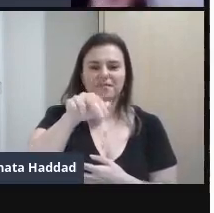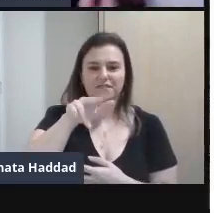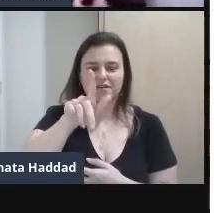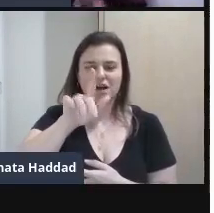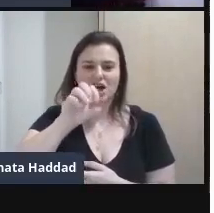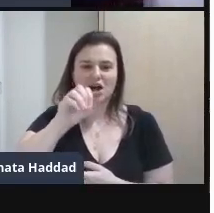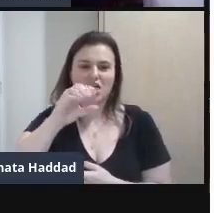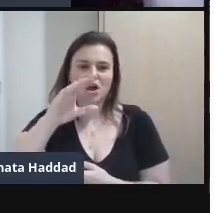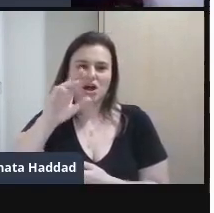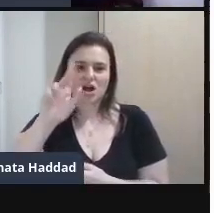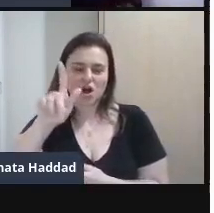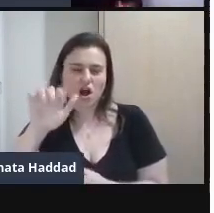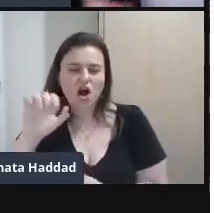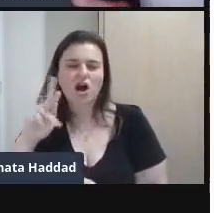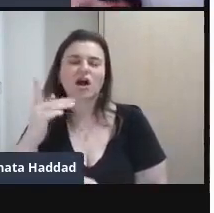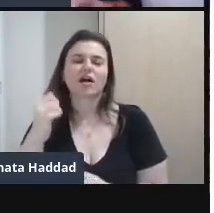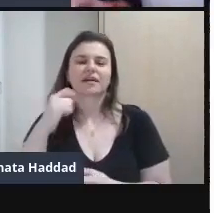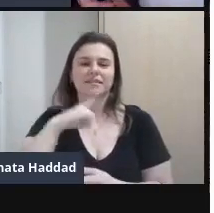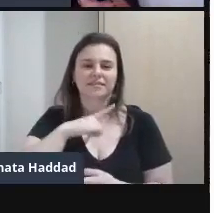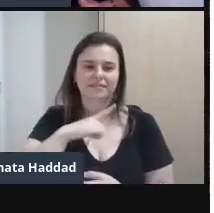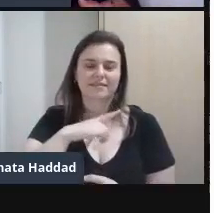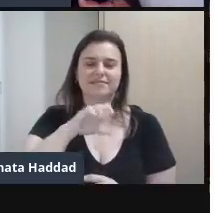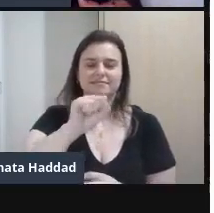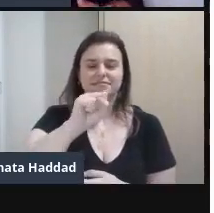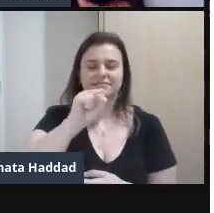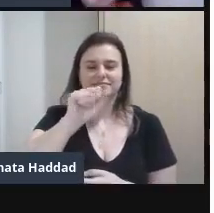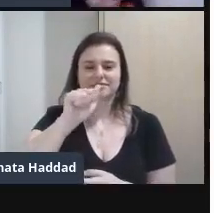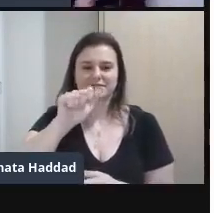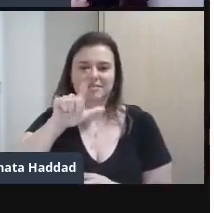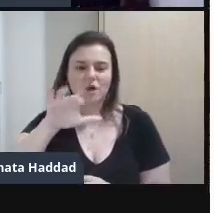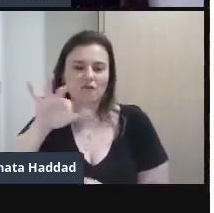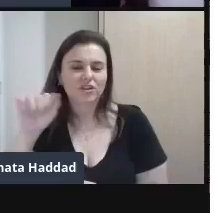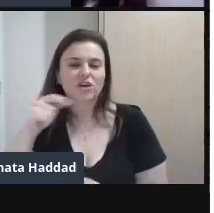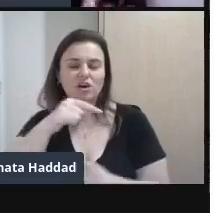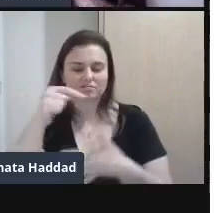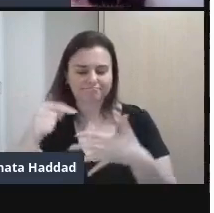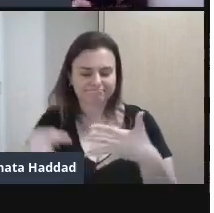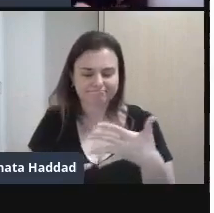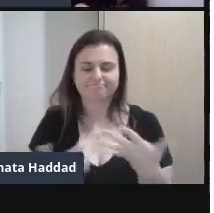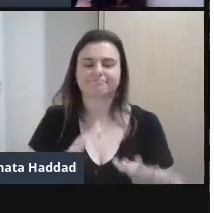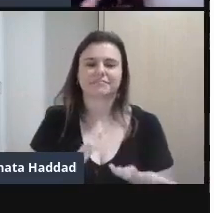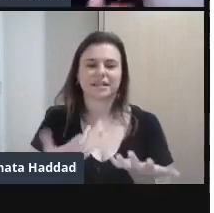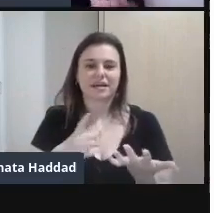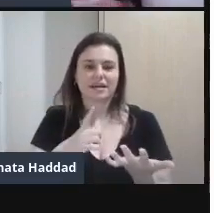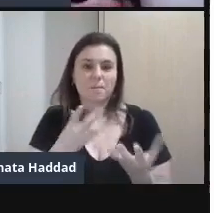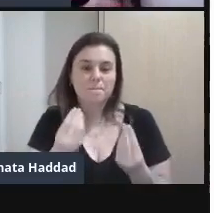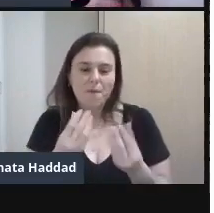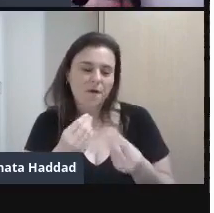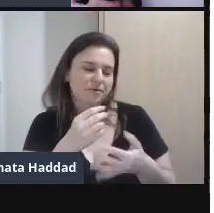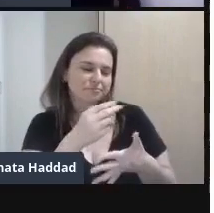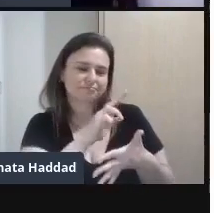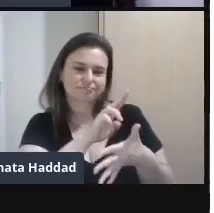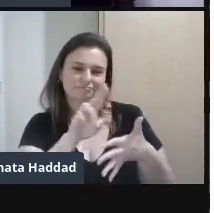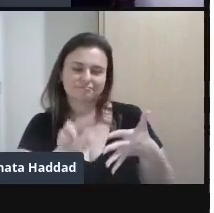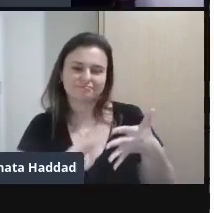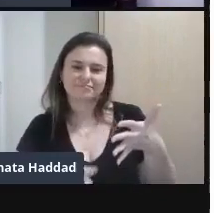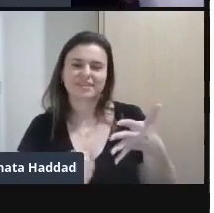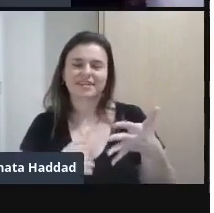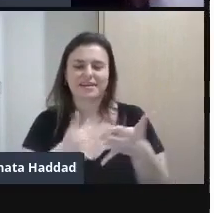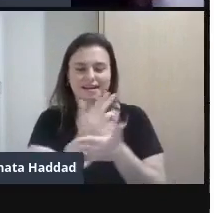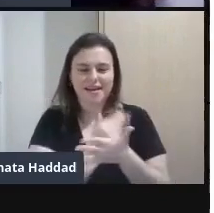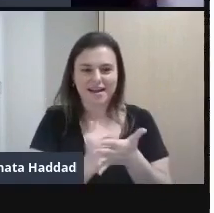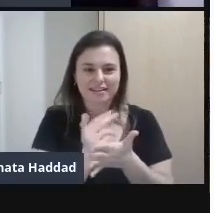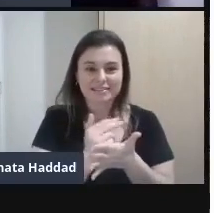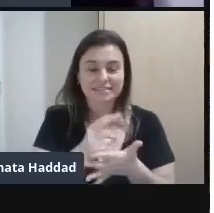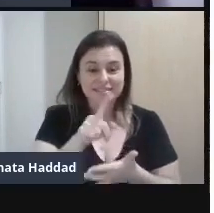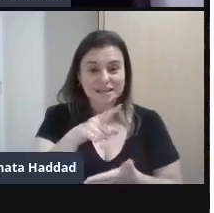Miró Que vem de Salvador Dalí Ou seja, de todos esses grandes Cezanne Renoir Todos esses grandes Realmente